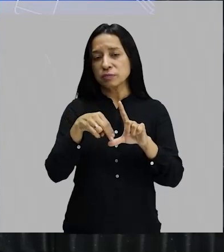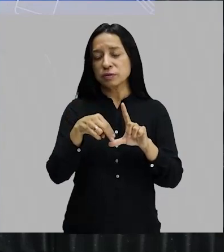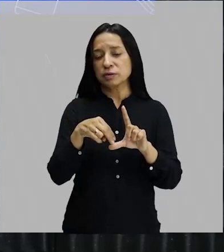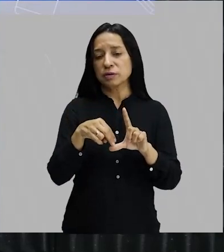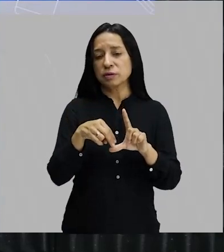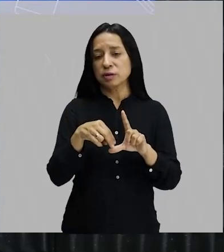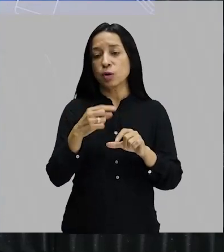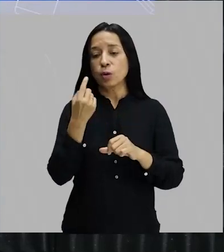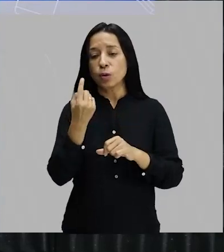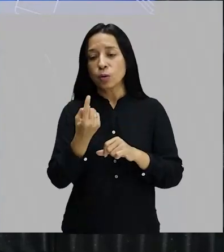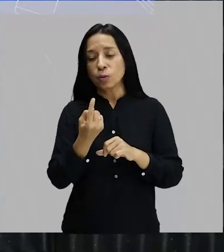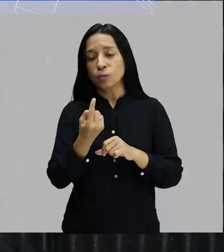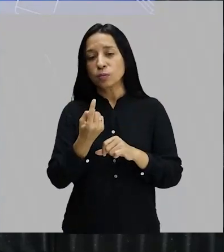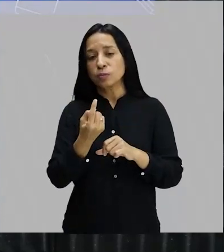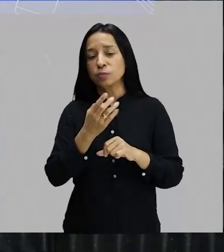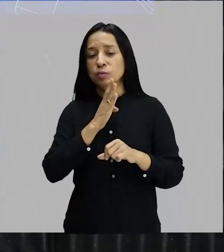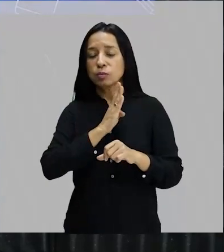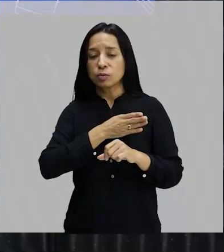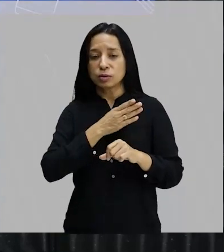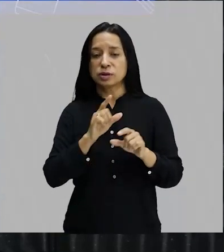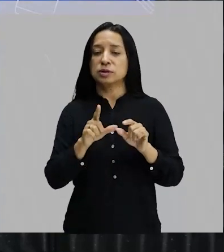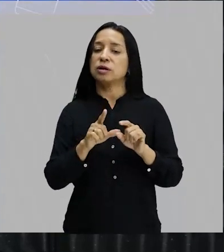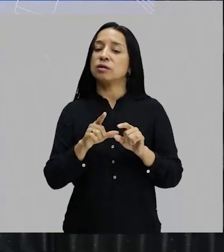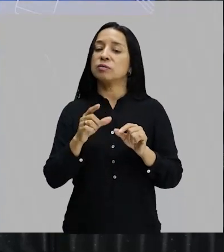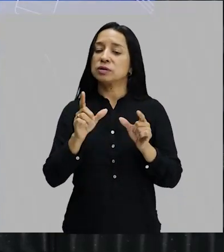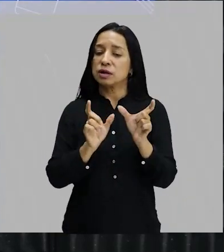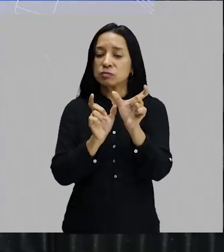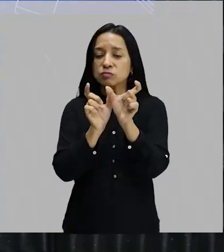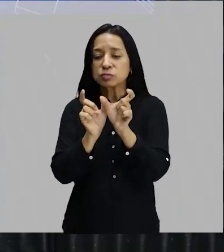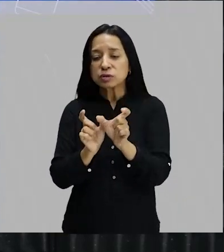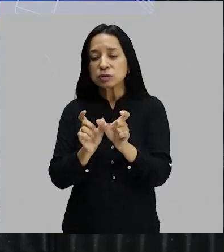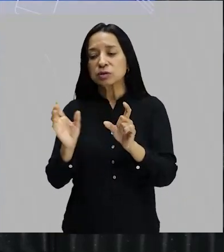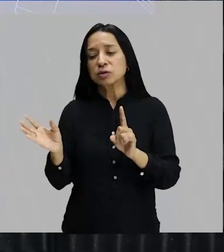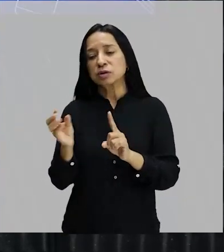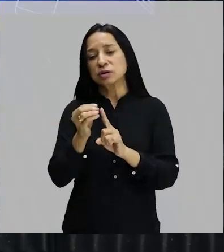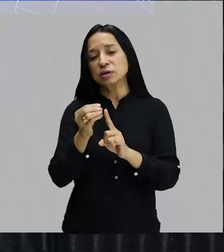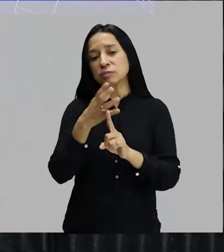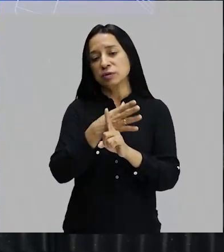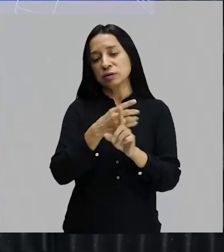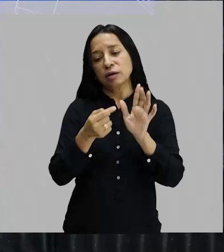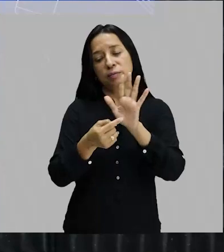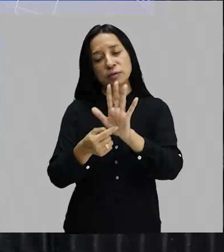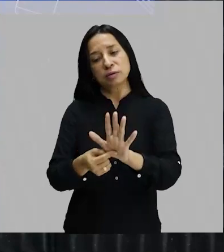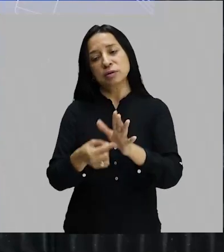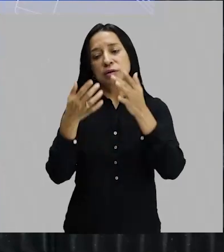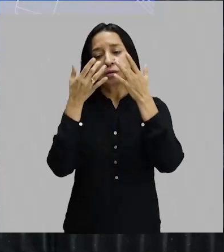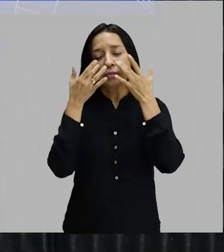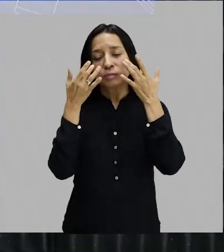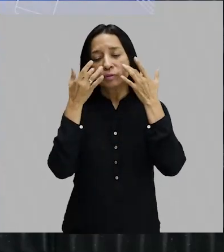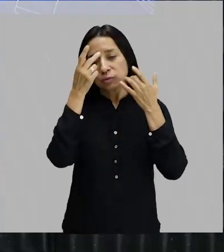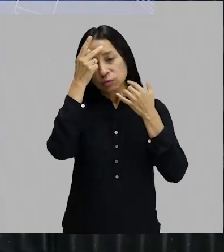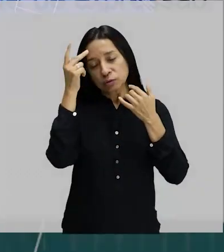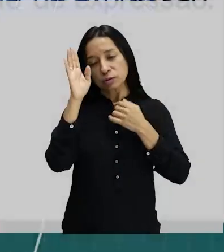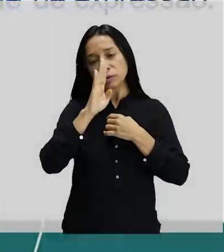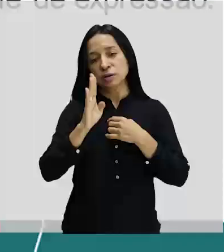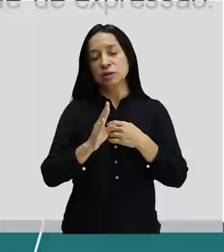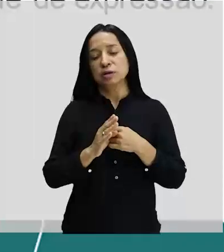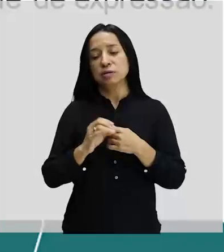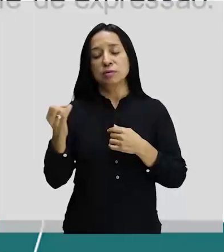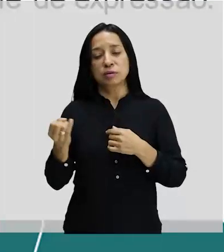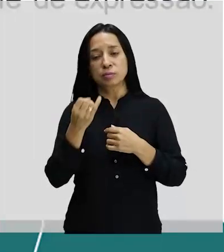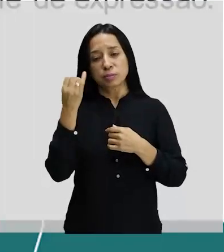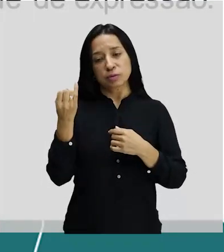chamado Um Só Coração. Vale muito a pena porque tem trecho da Semana de Arte Moderna, representado por atores brasileiros. É interessante você conhecer como isso